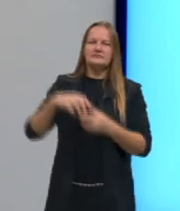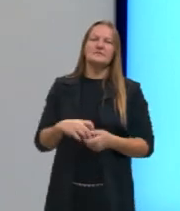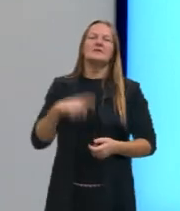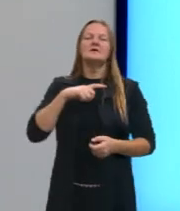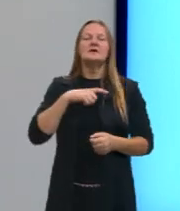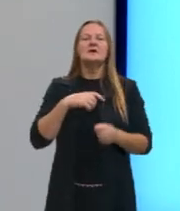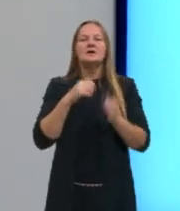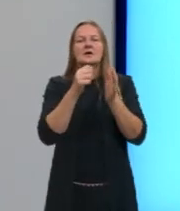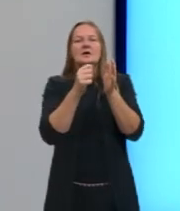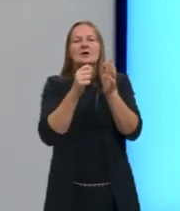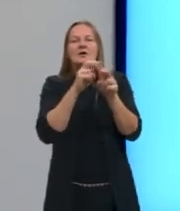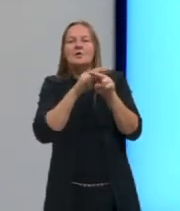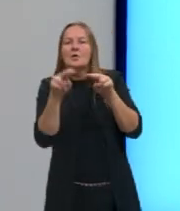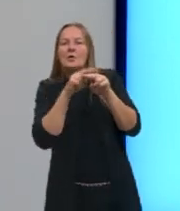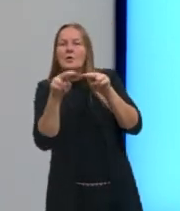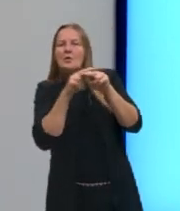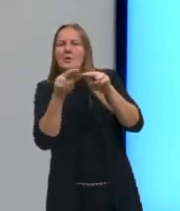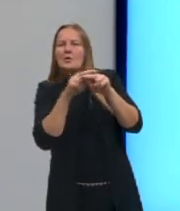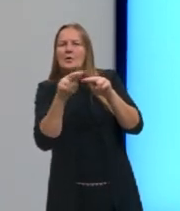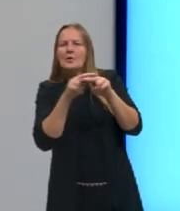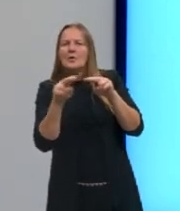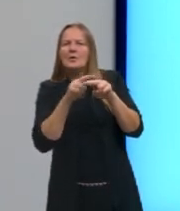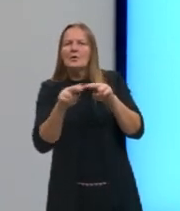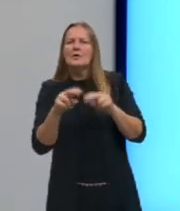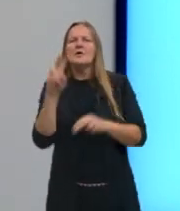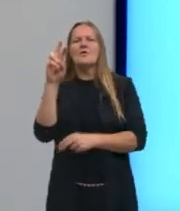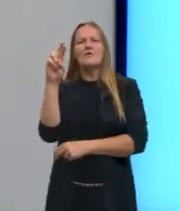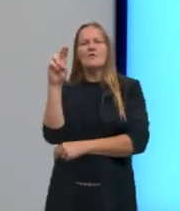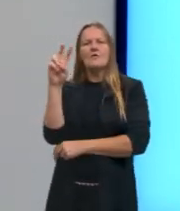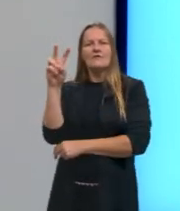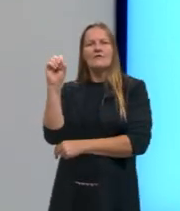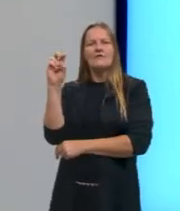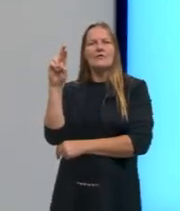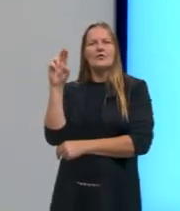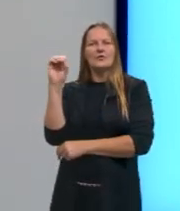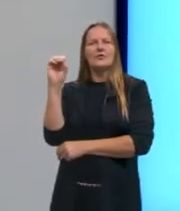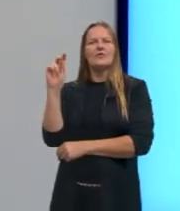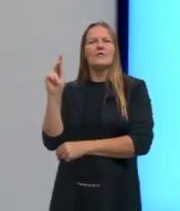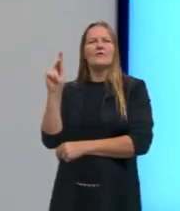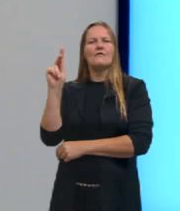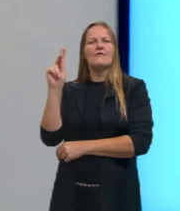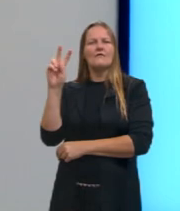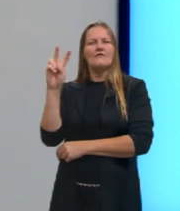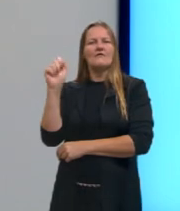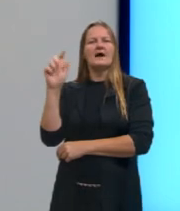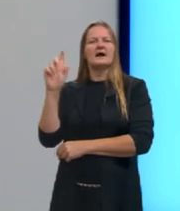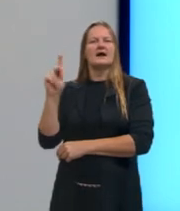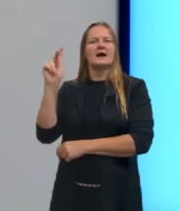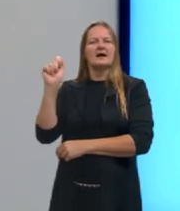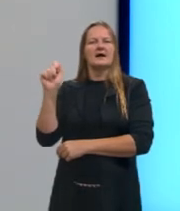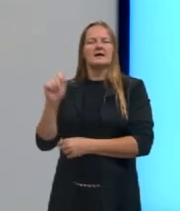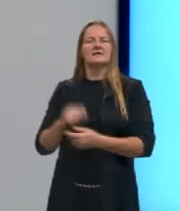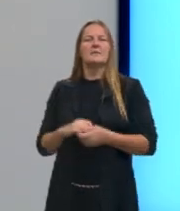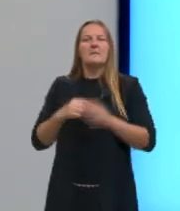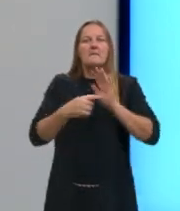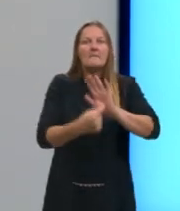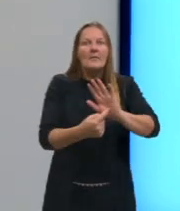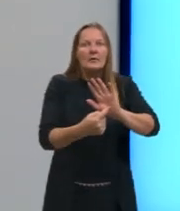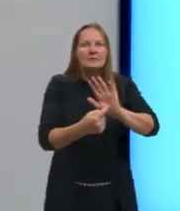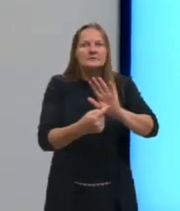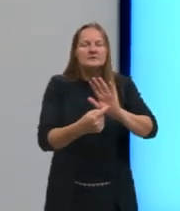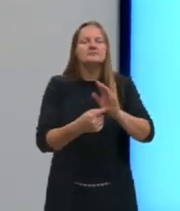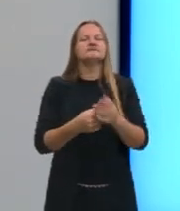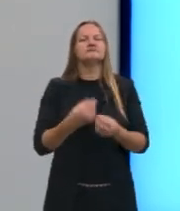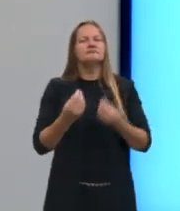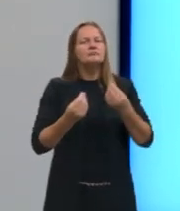em Vonovaca, né, eu acho que é o sinome aí da cidade, gurizada? Mostra lá também as